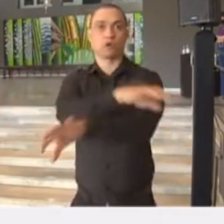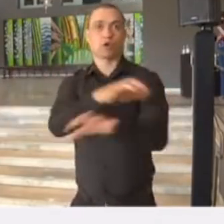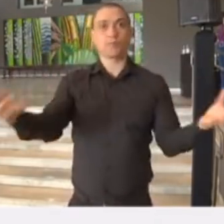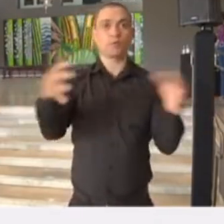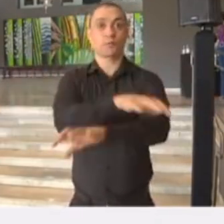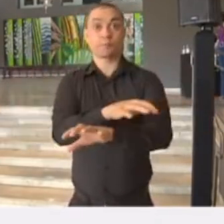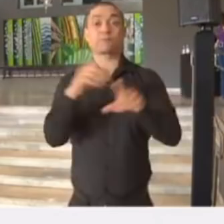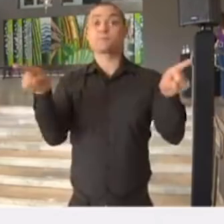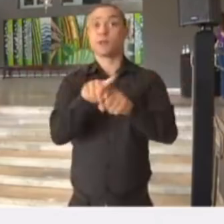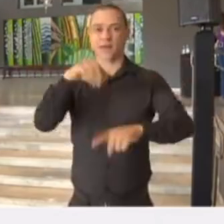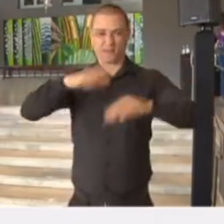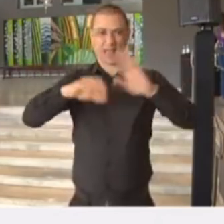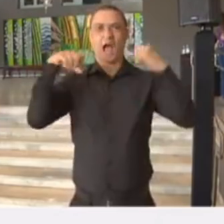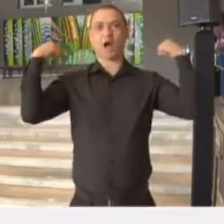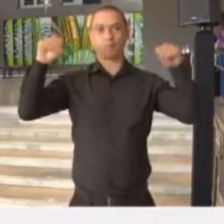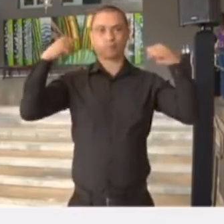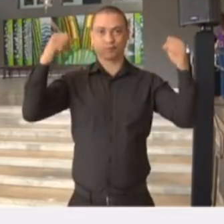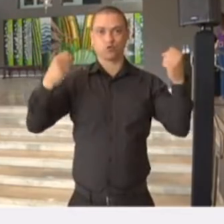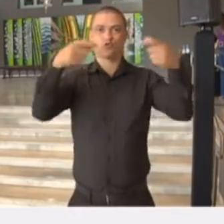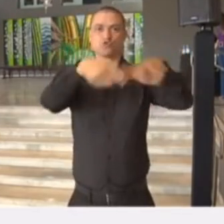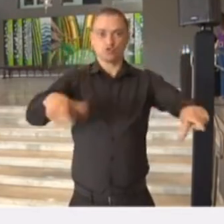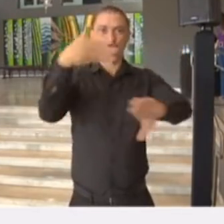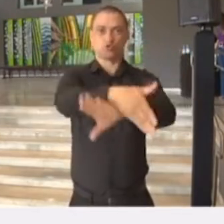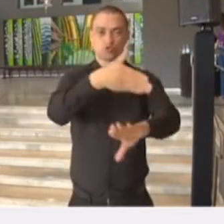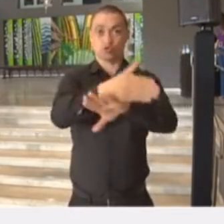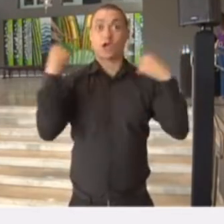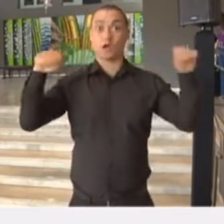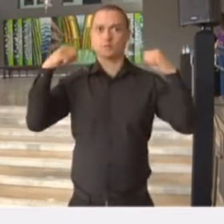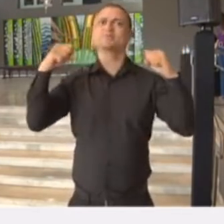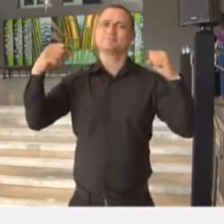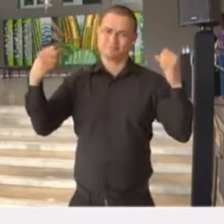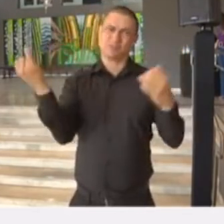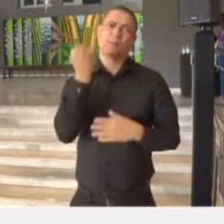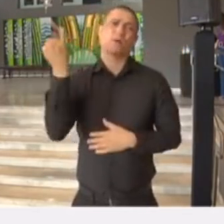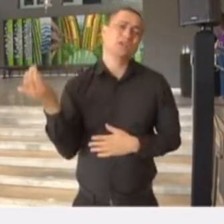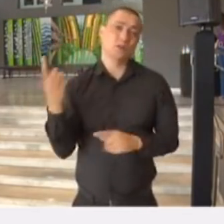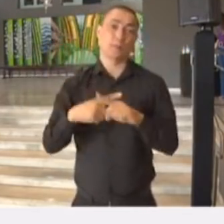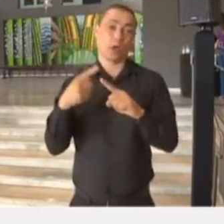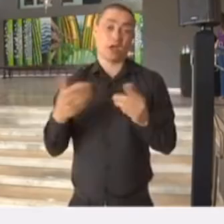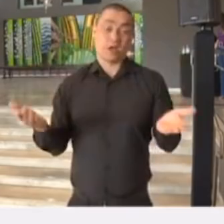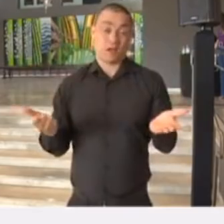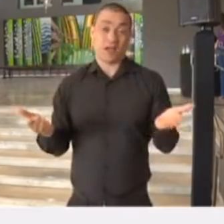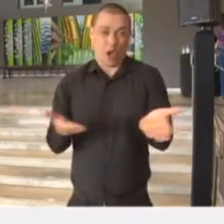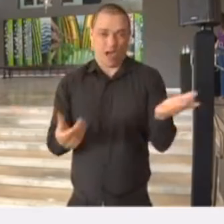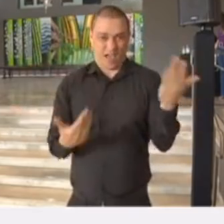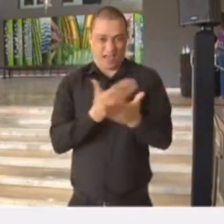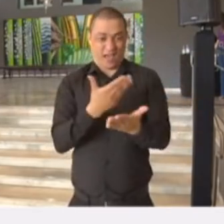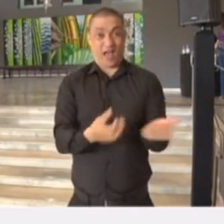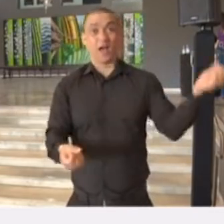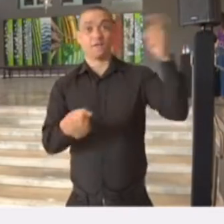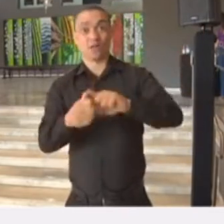E as atividades de educação física, especialmente da NONSTAC, que são importantíssimas, especialmente para o retorno,